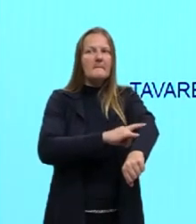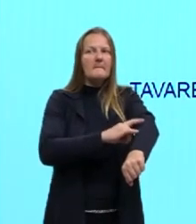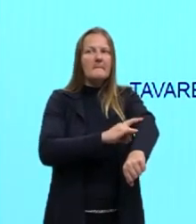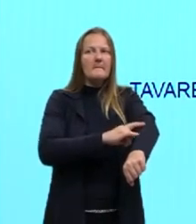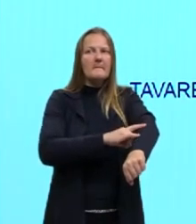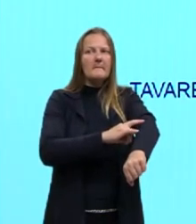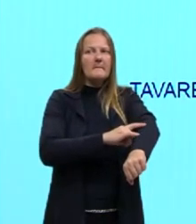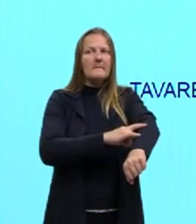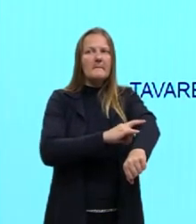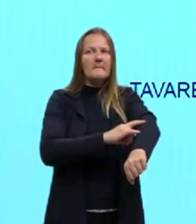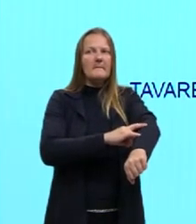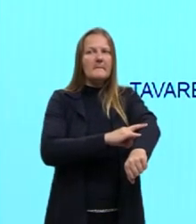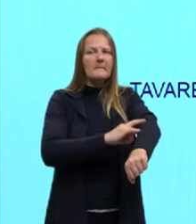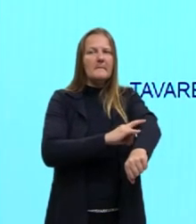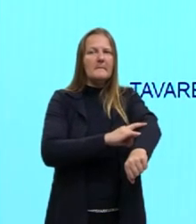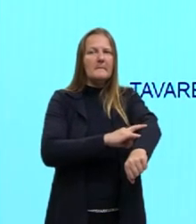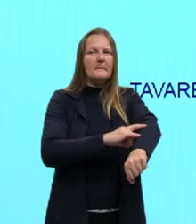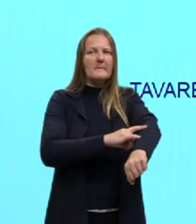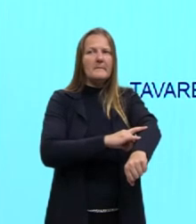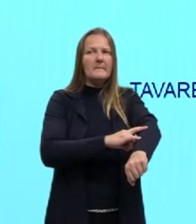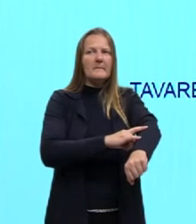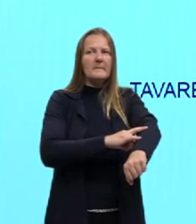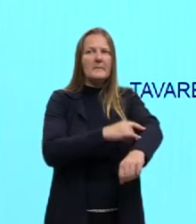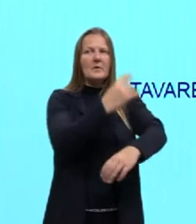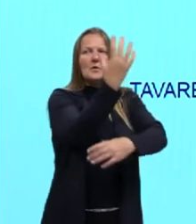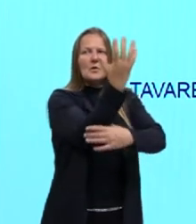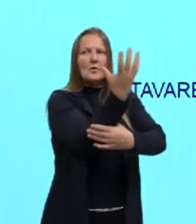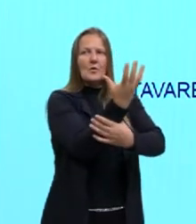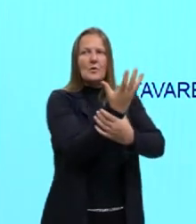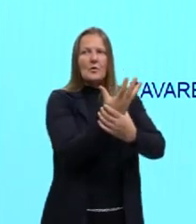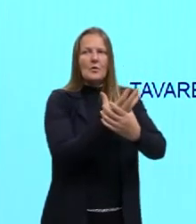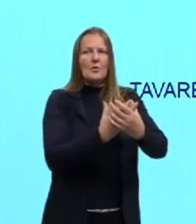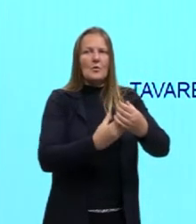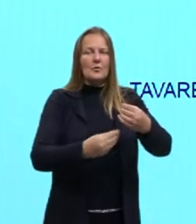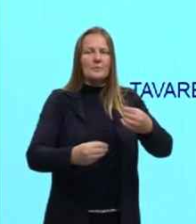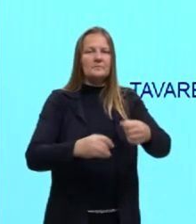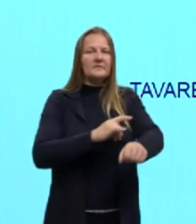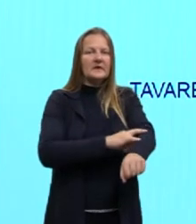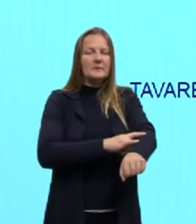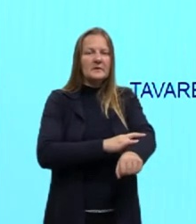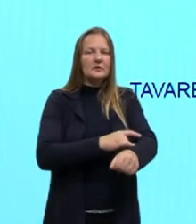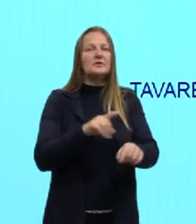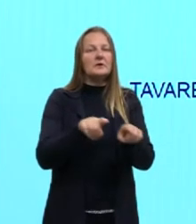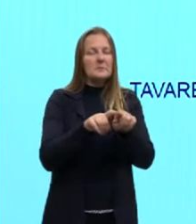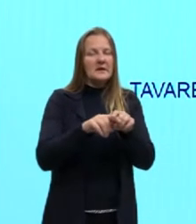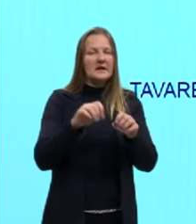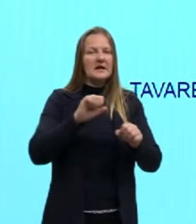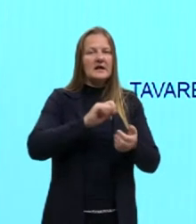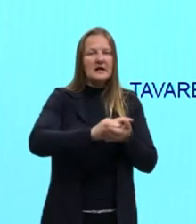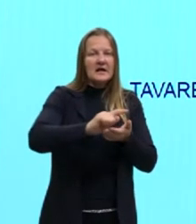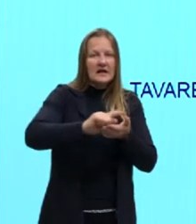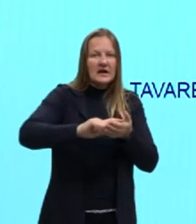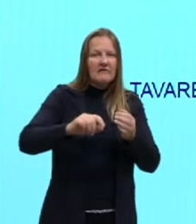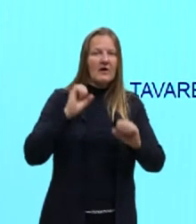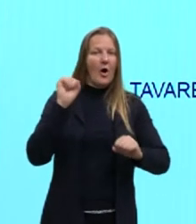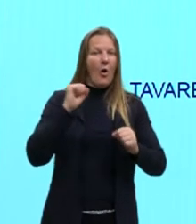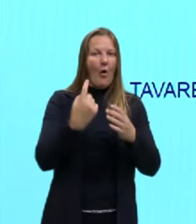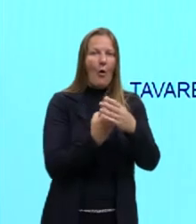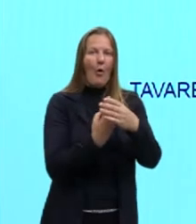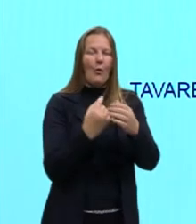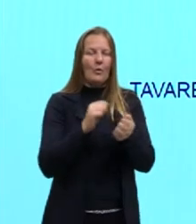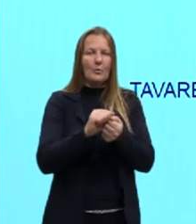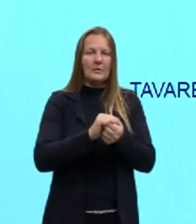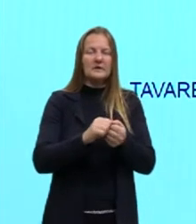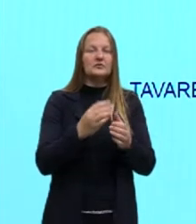gordura, aqui é a caixa de passagem. Ela recebe o que vem dos banheiros e lavanderia, reunindo todo o esgoto